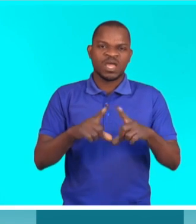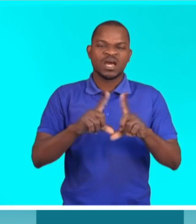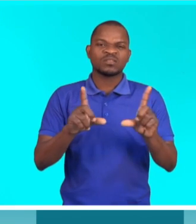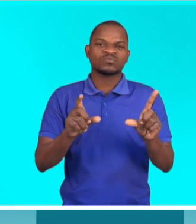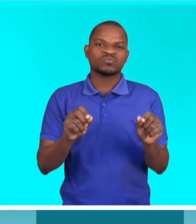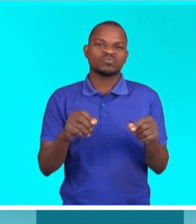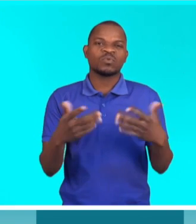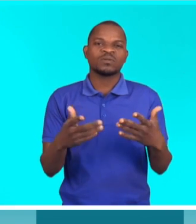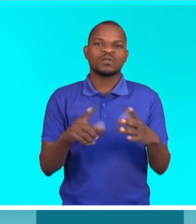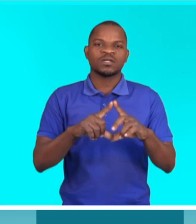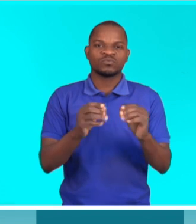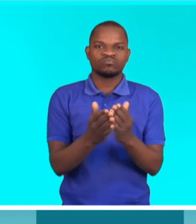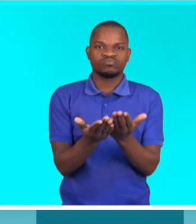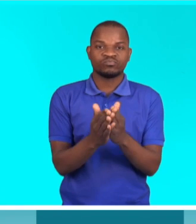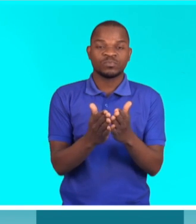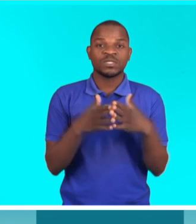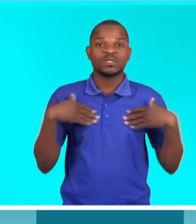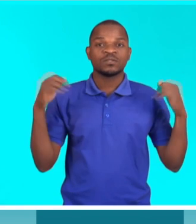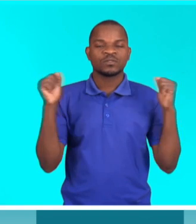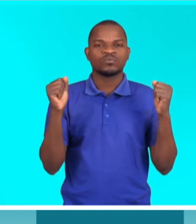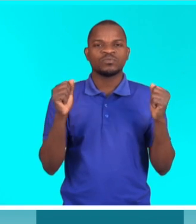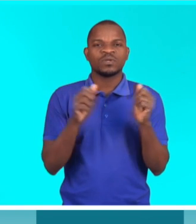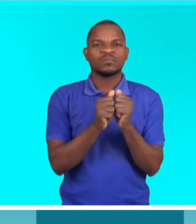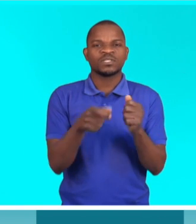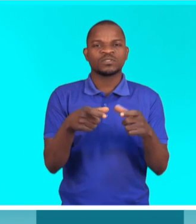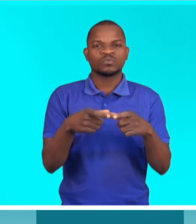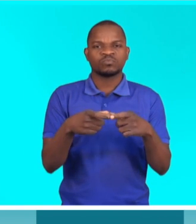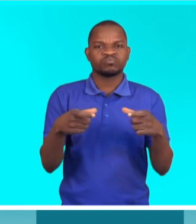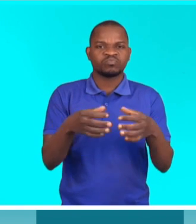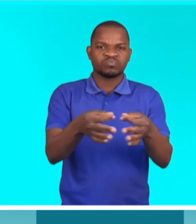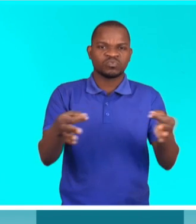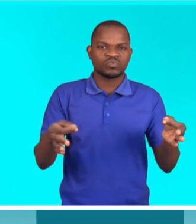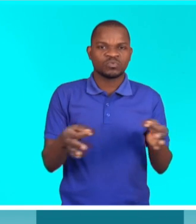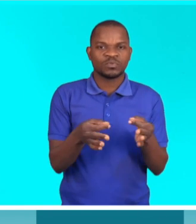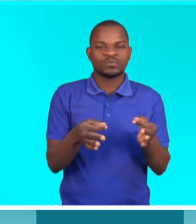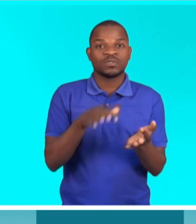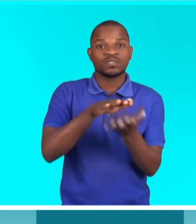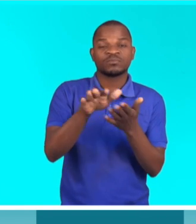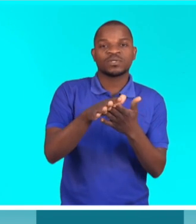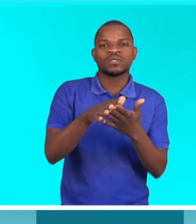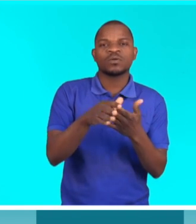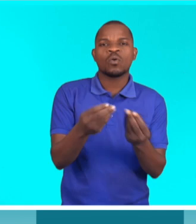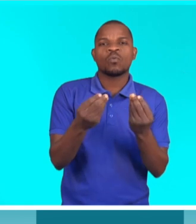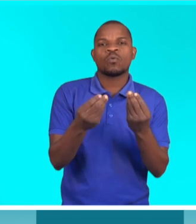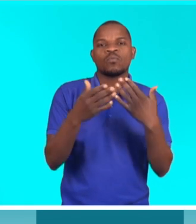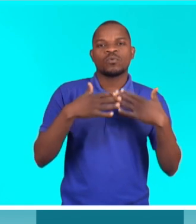diz que o quê? Que confirma a sanidade do